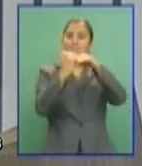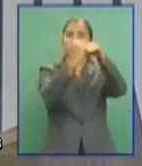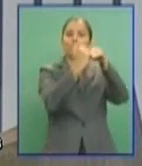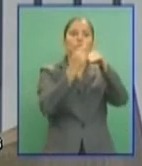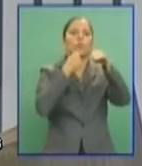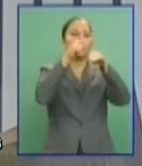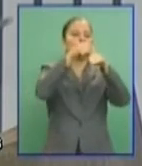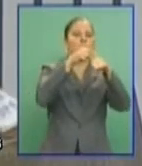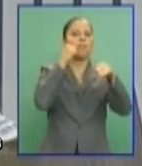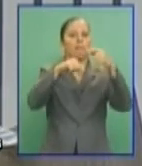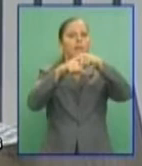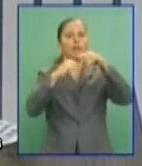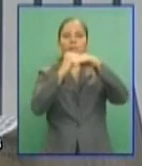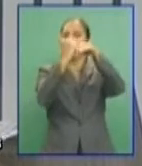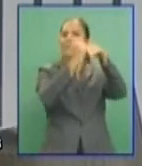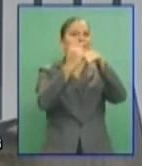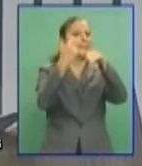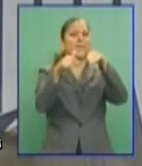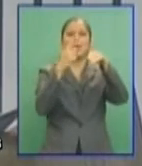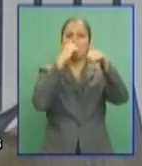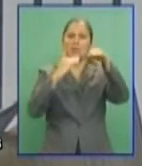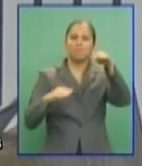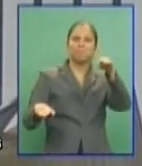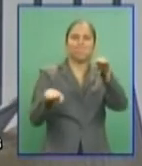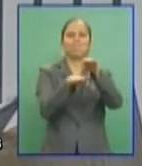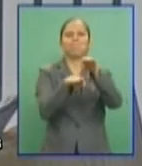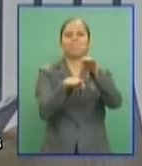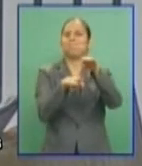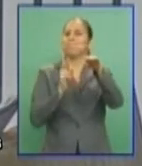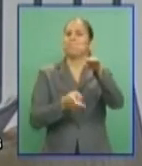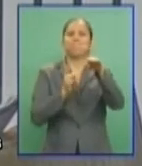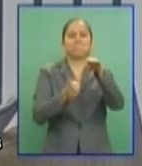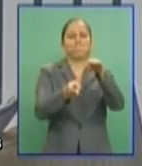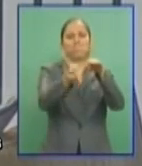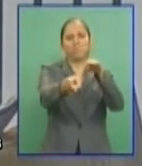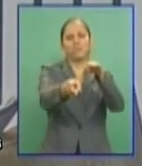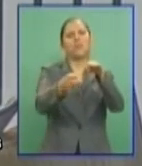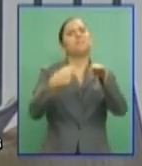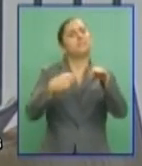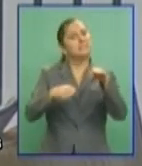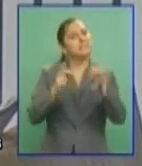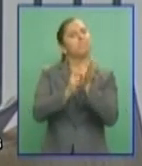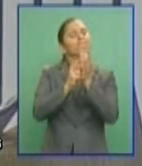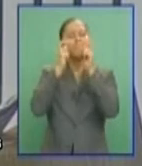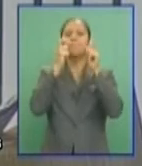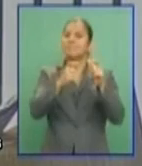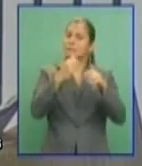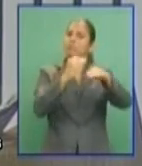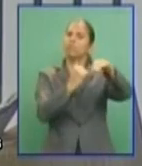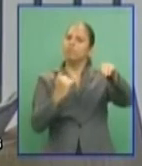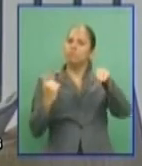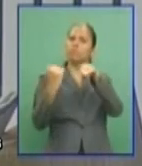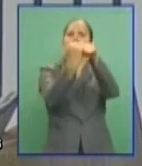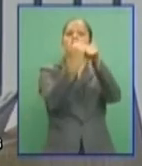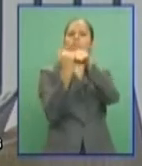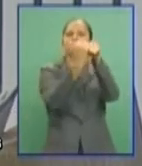importante que precisamos ter mudanças substanciais nesse sentido, tanto do ponto de vista econômico das empresas, da participação